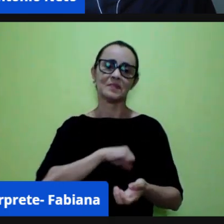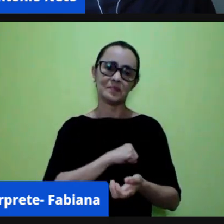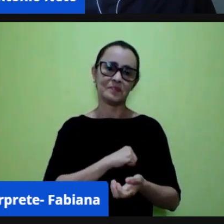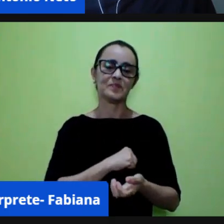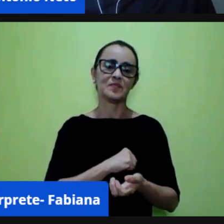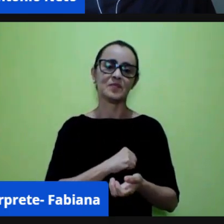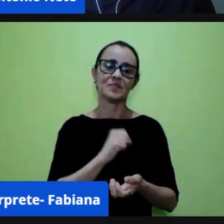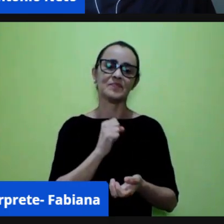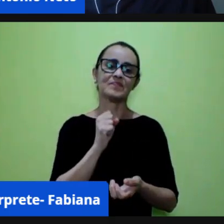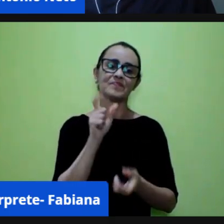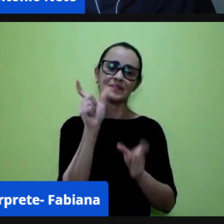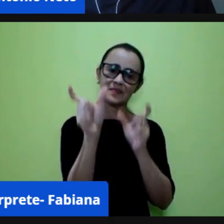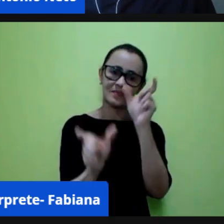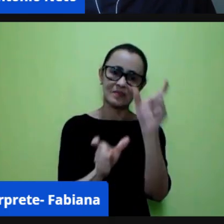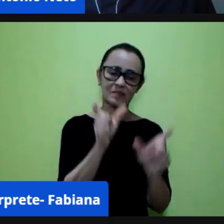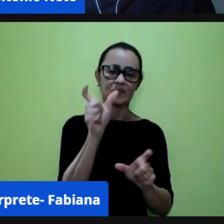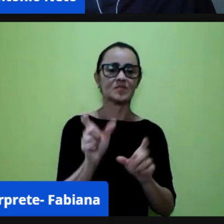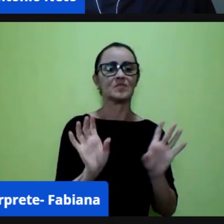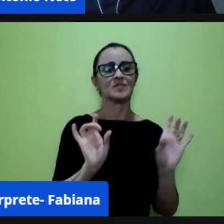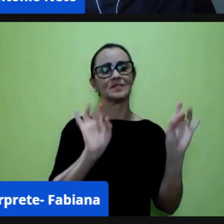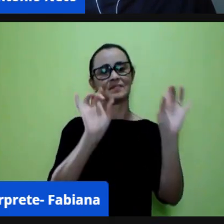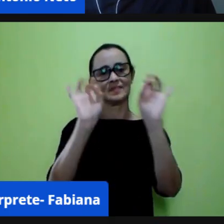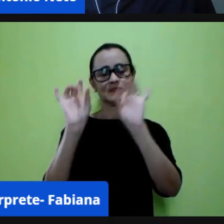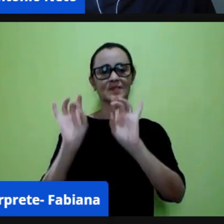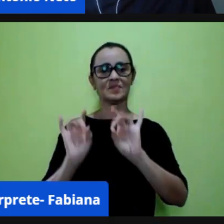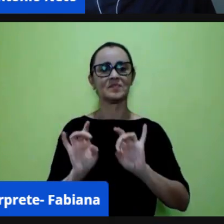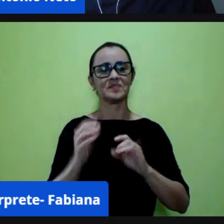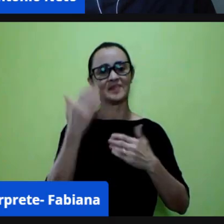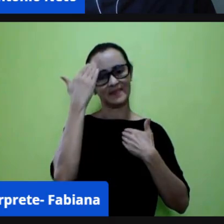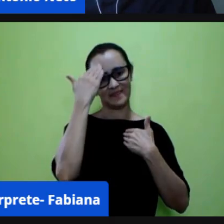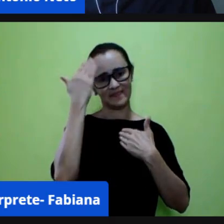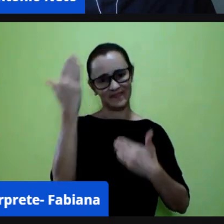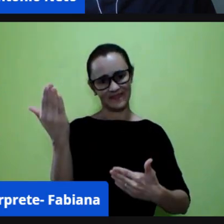humanos principalmente obrigado